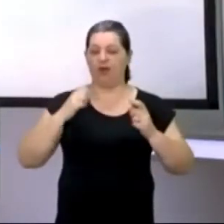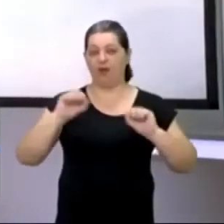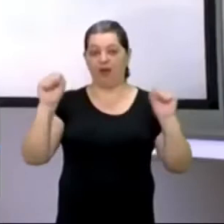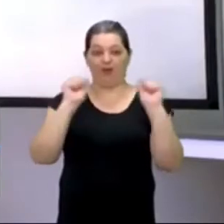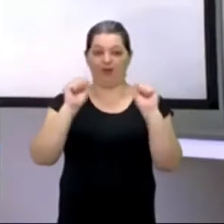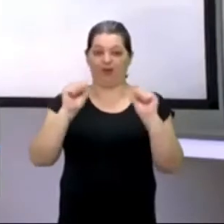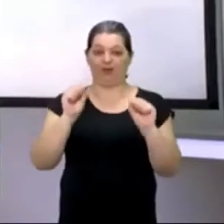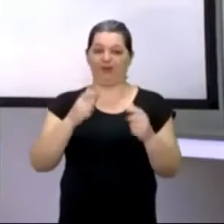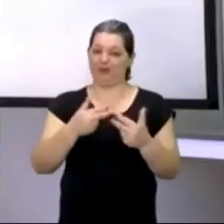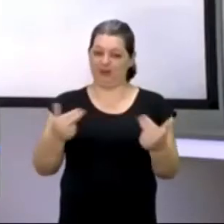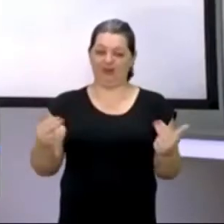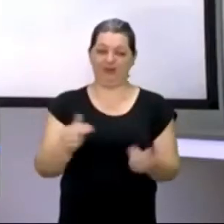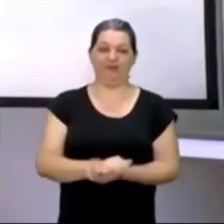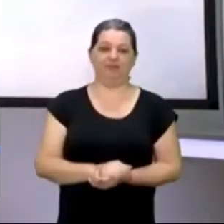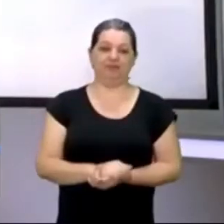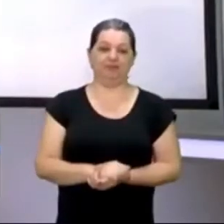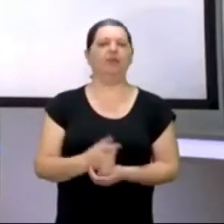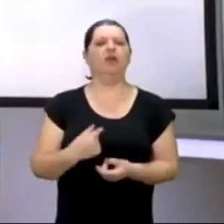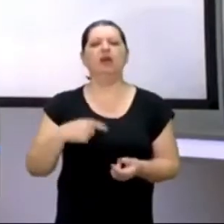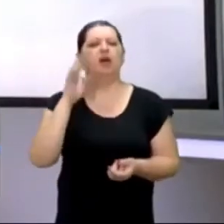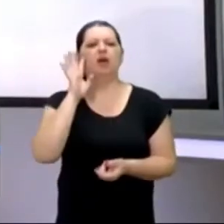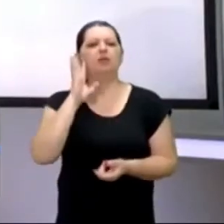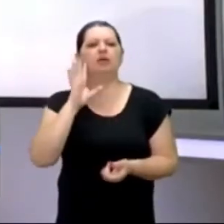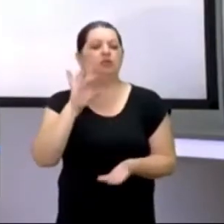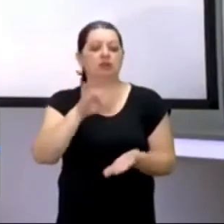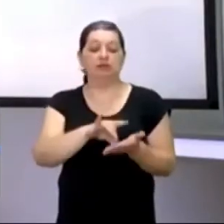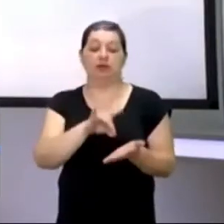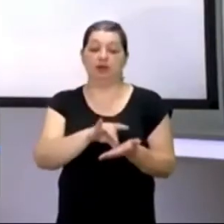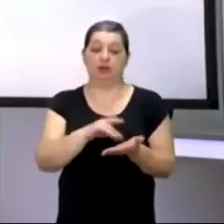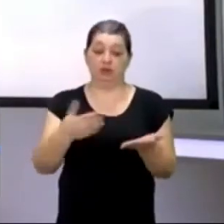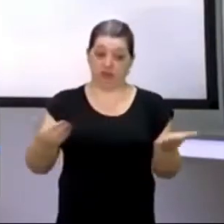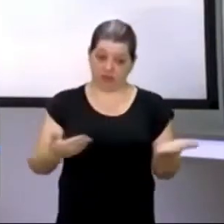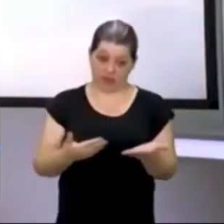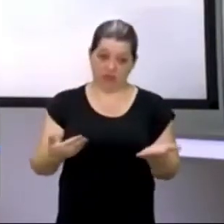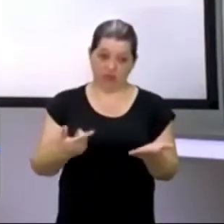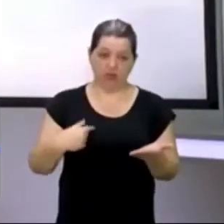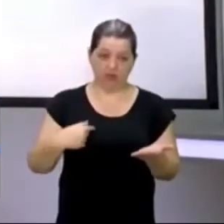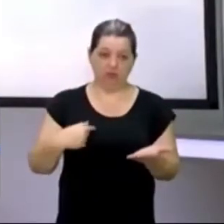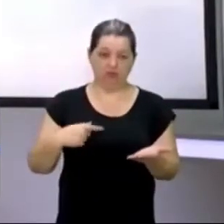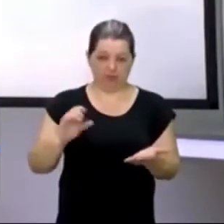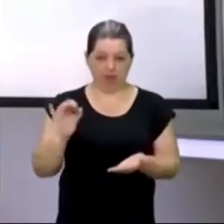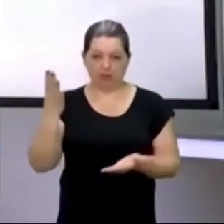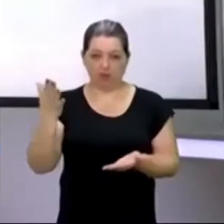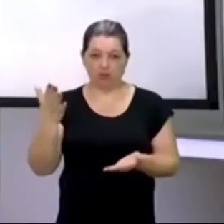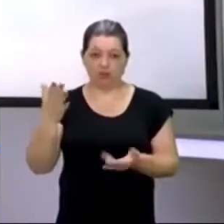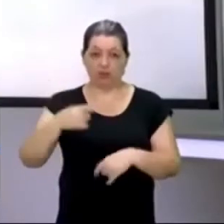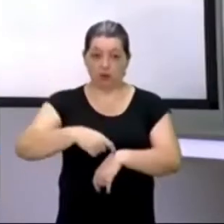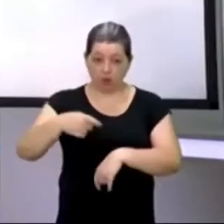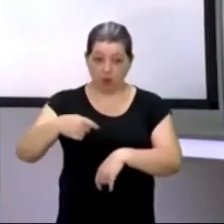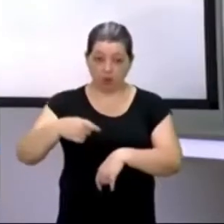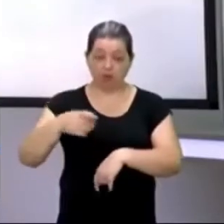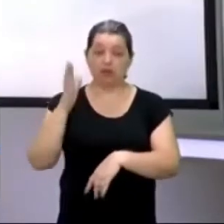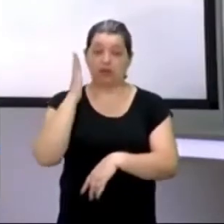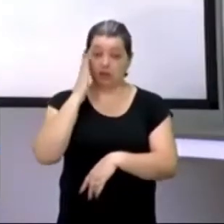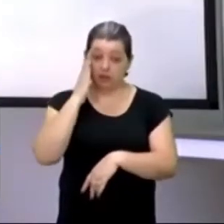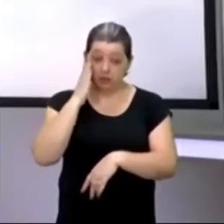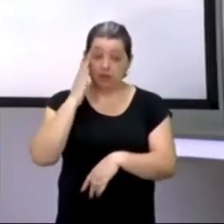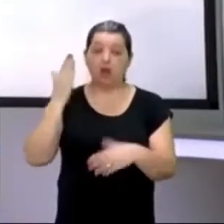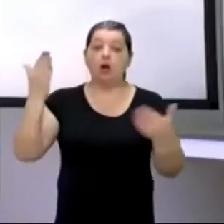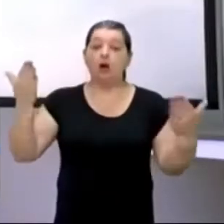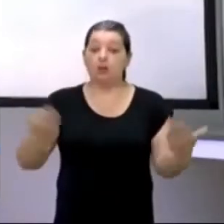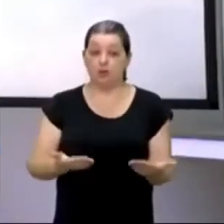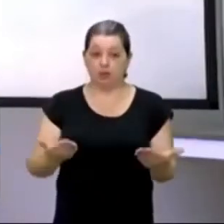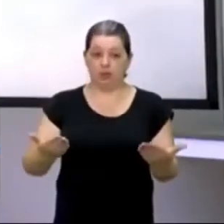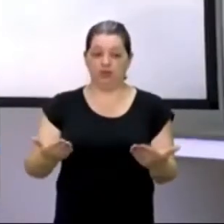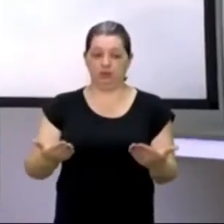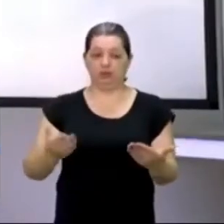imagina, o que é a verdade, a verdade é isso aqui, eu estou neste momento, está acontecendo, eu sei o que é, porque é o agora, o